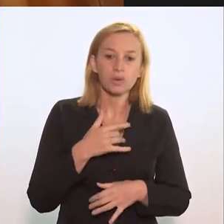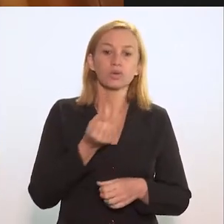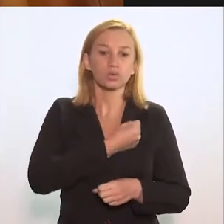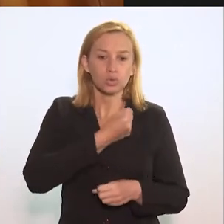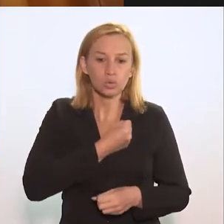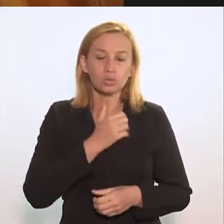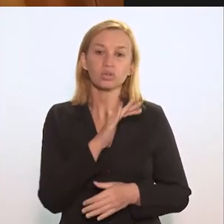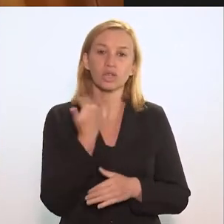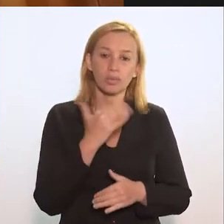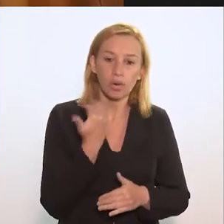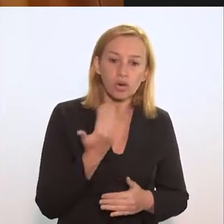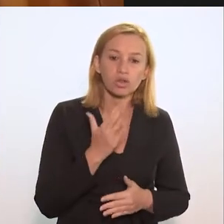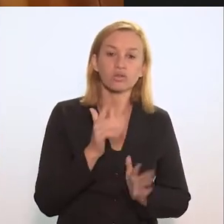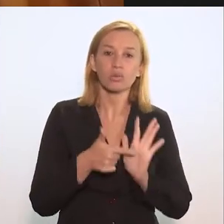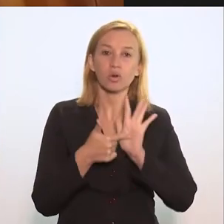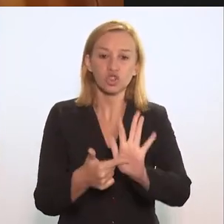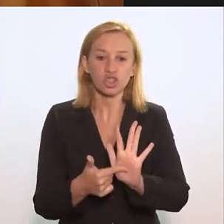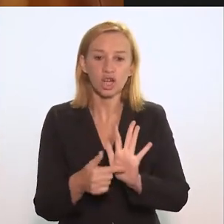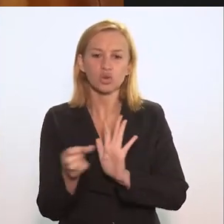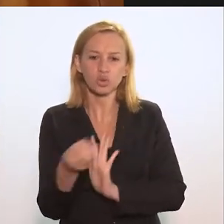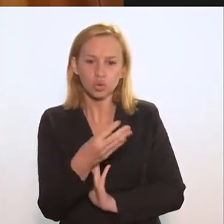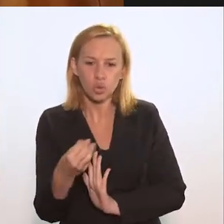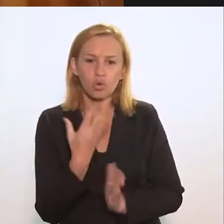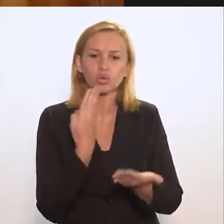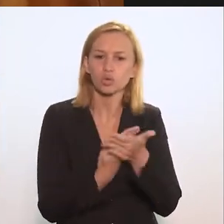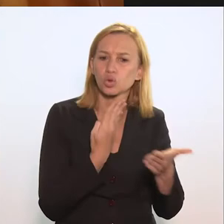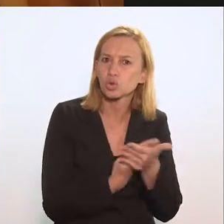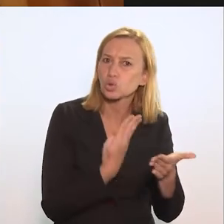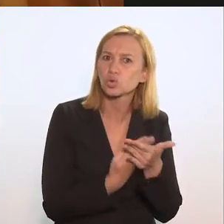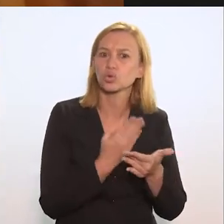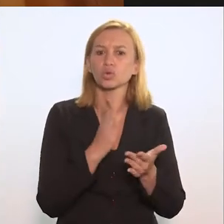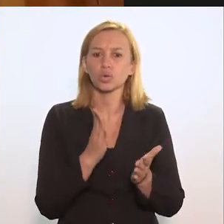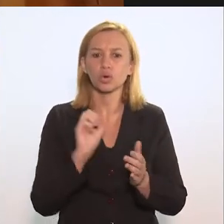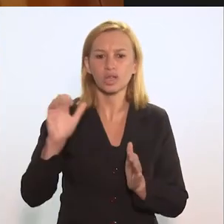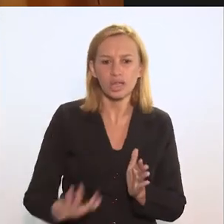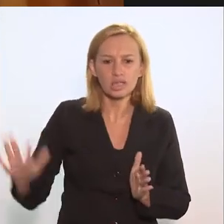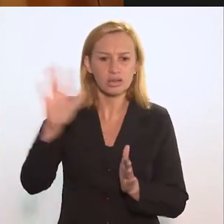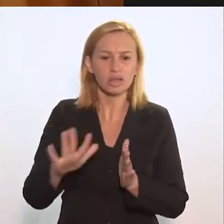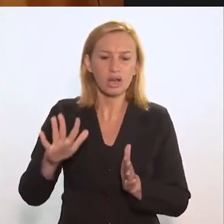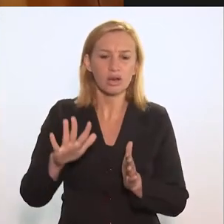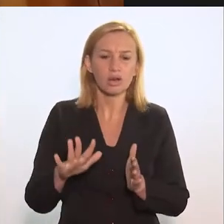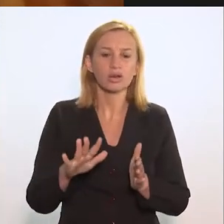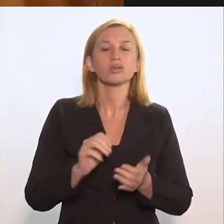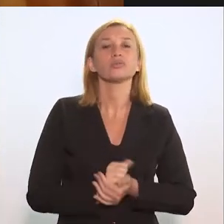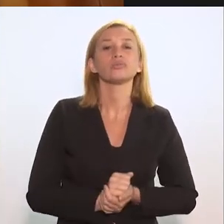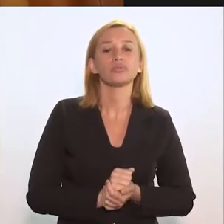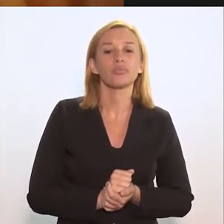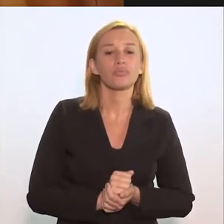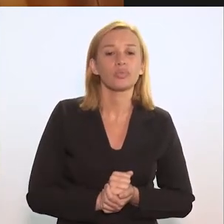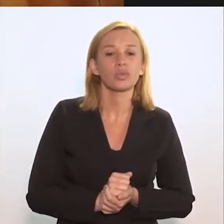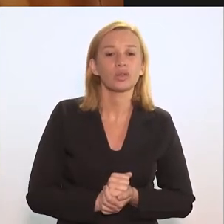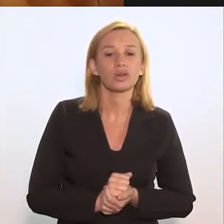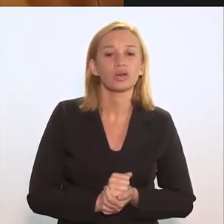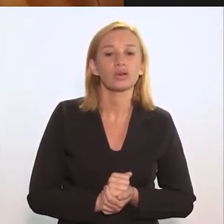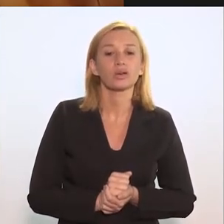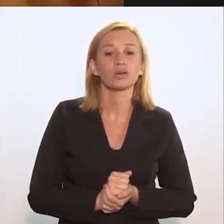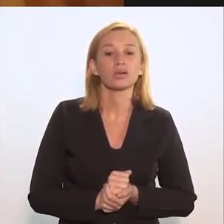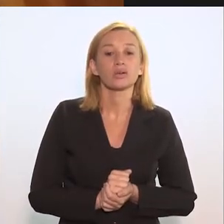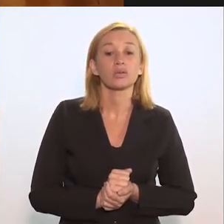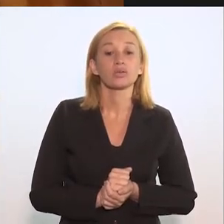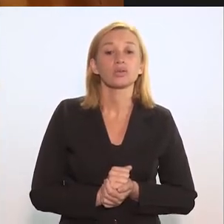aumento da mortalidade. Inclusive, foi publicado recentemente um estudo feito, um levantamento nacional feito pela Sociedade Civil,